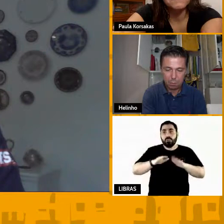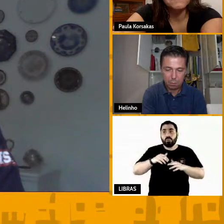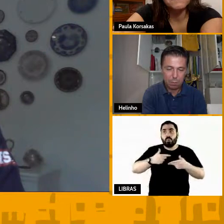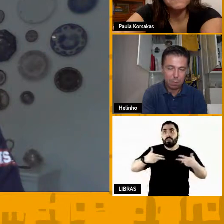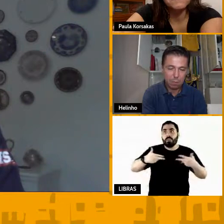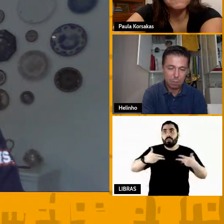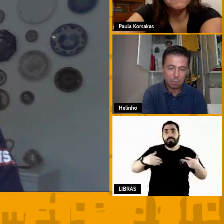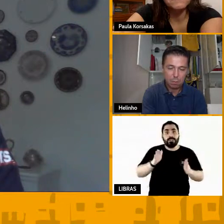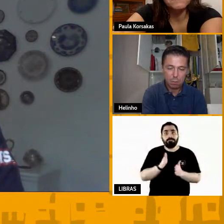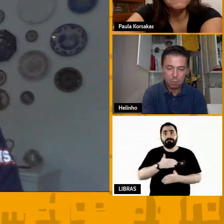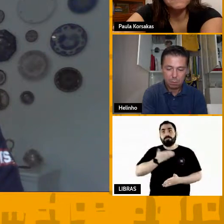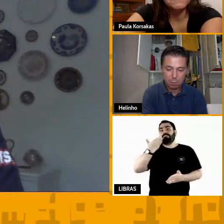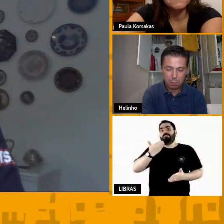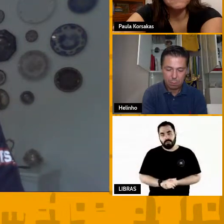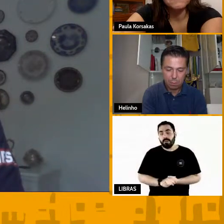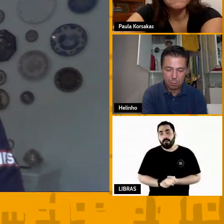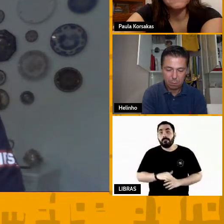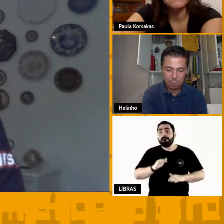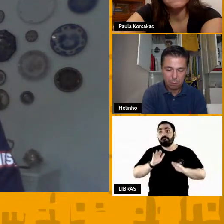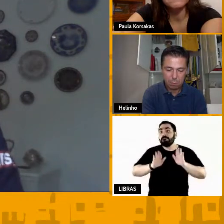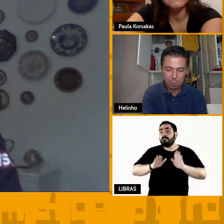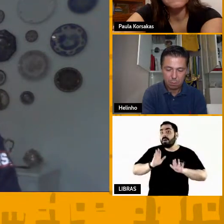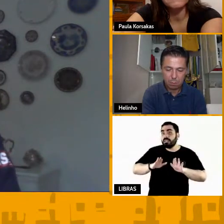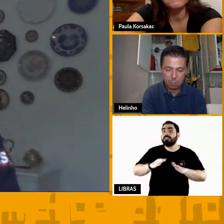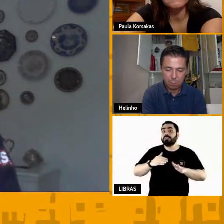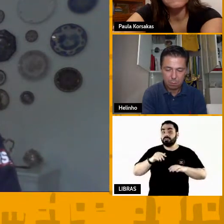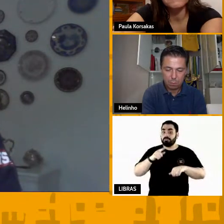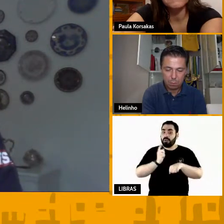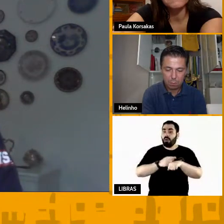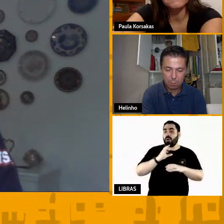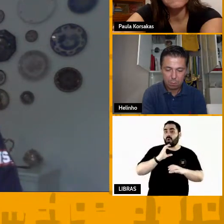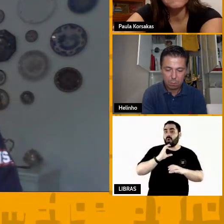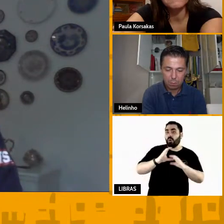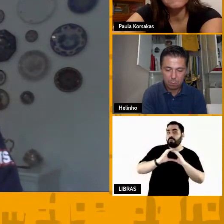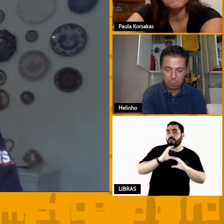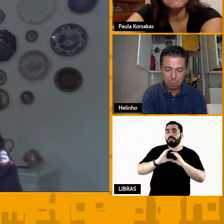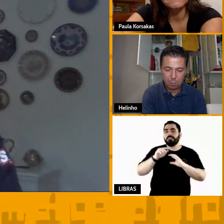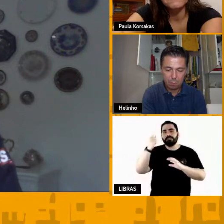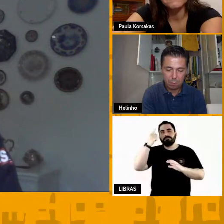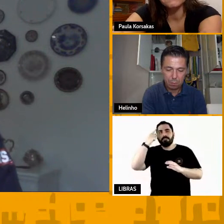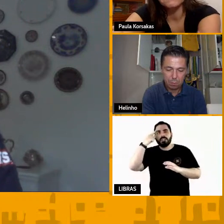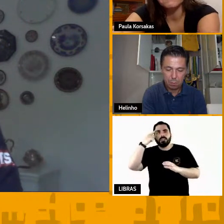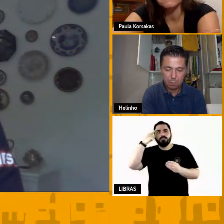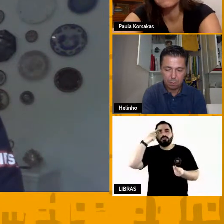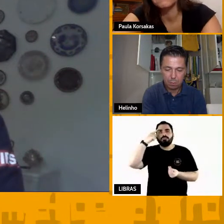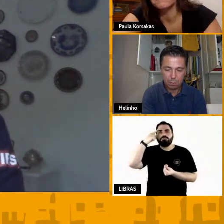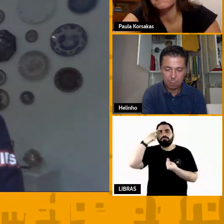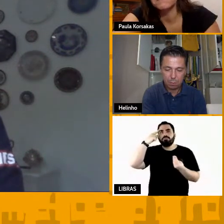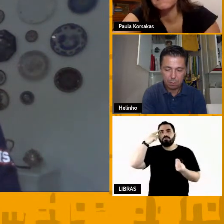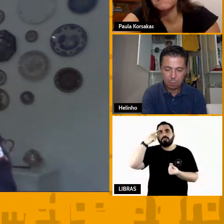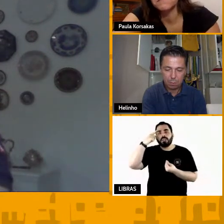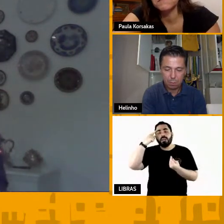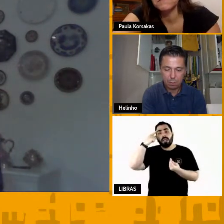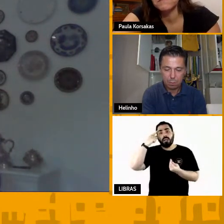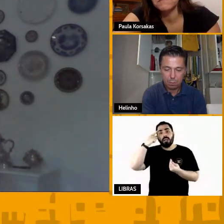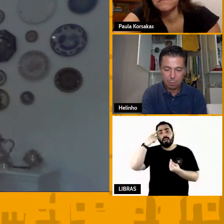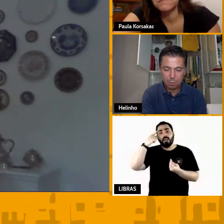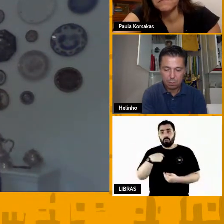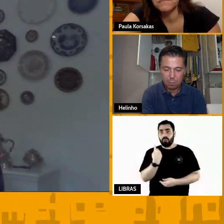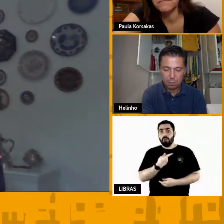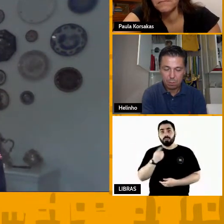vezes dessa comunicação e desse pensamento não é o a gente já tendo sido atleta a gente vê